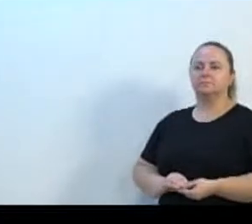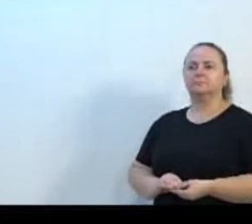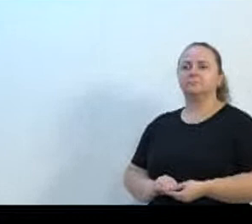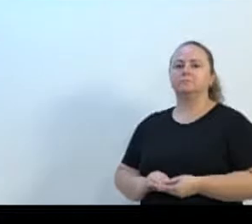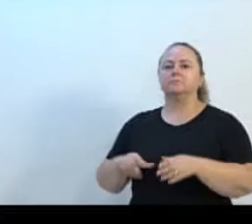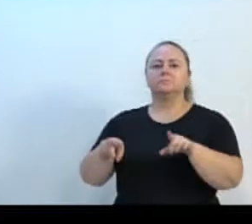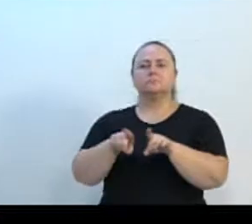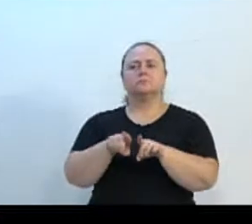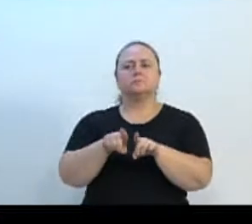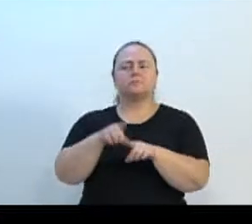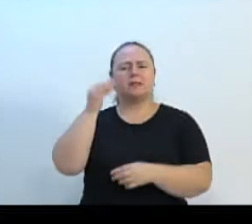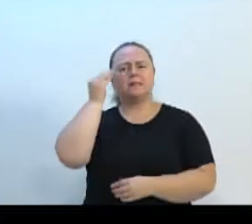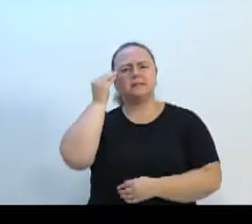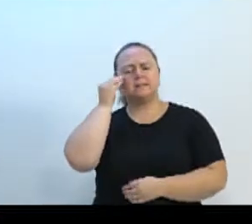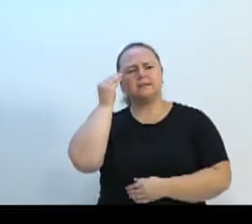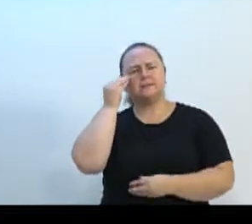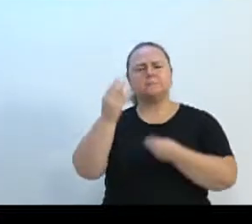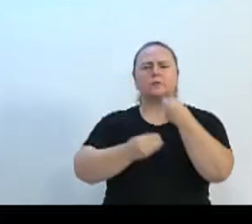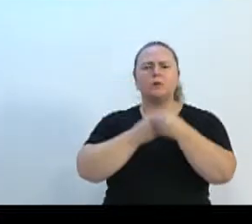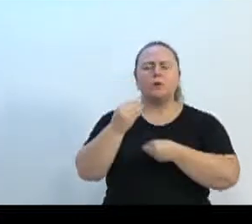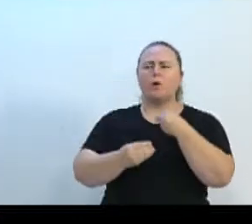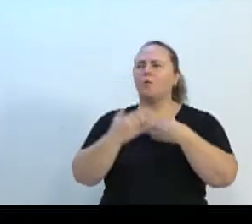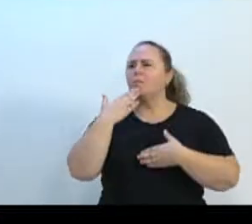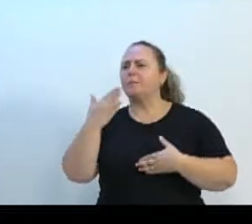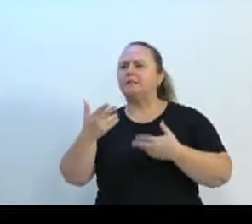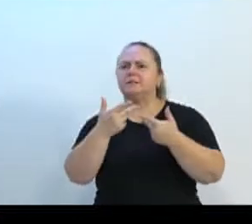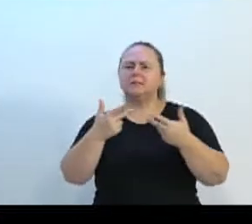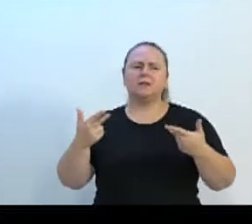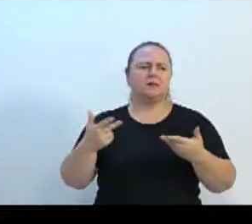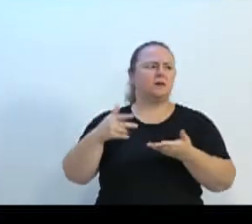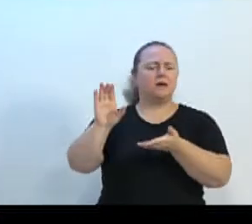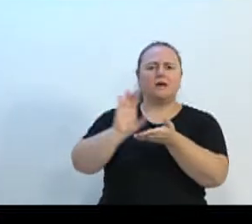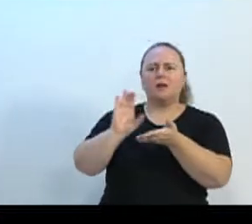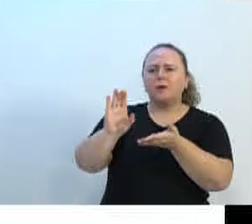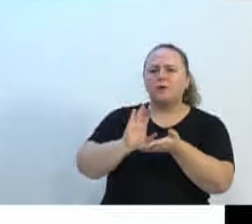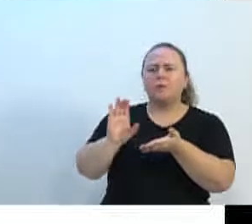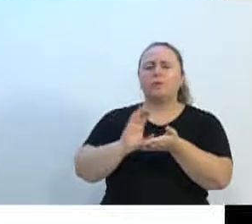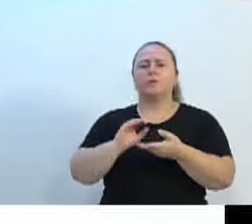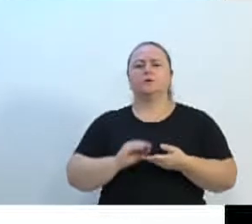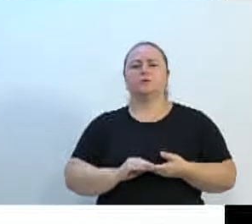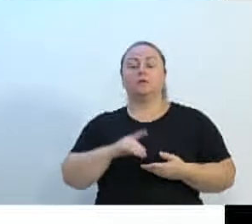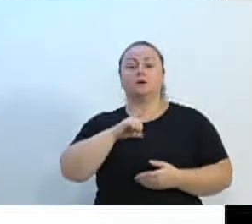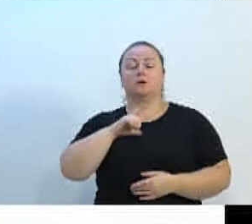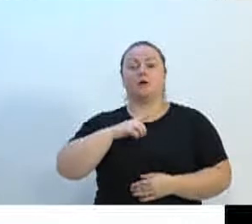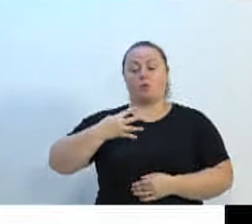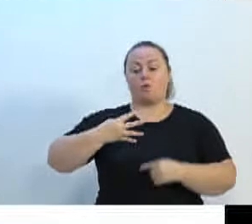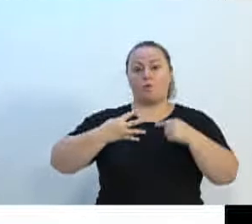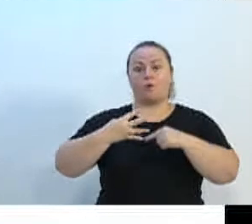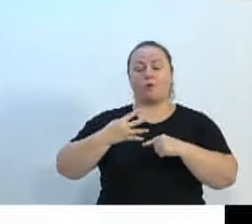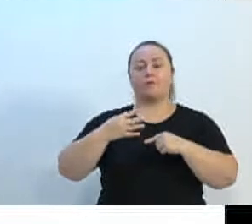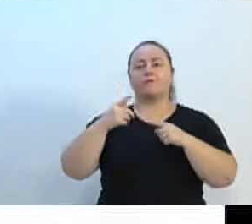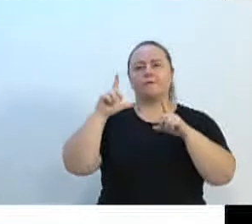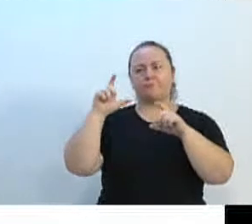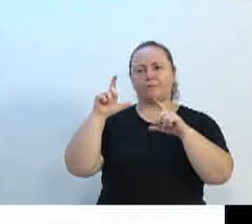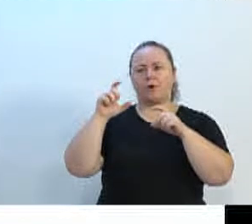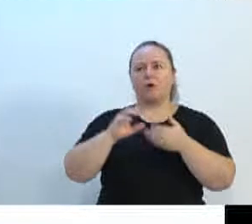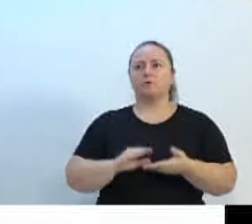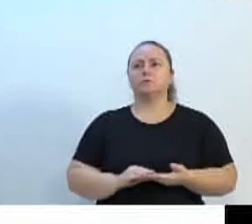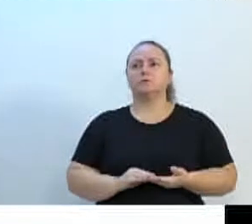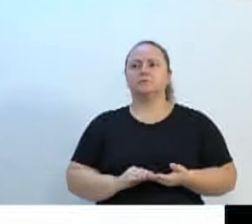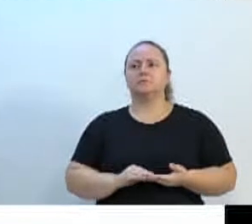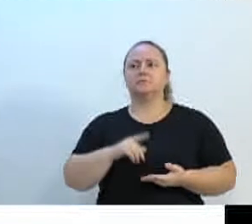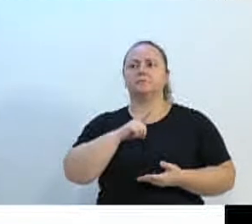buscar de todas as maneras desesperadamente recurso. A quarta foto, a quarta reunião de 2017, a quinta